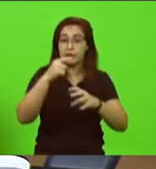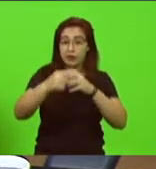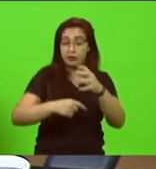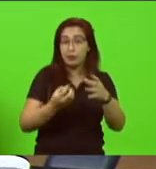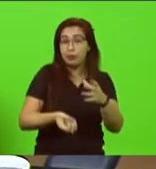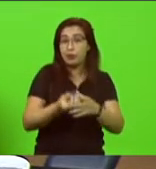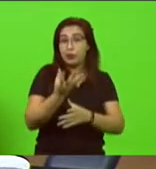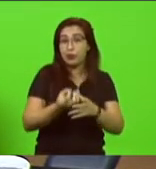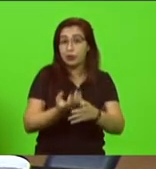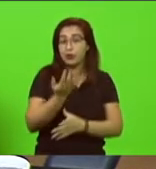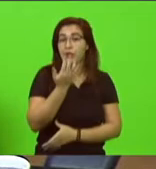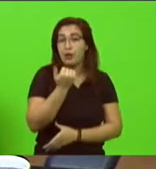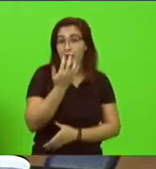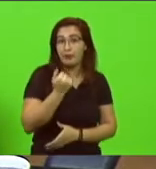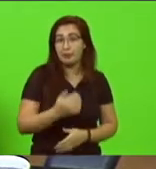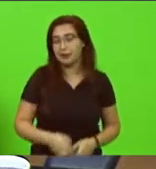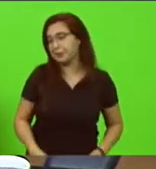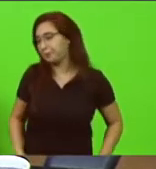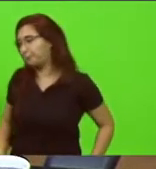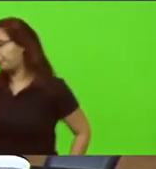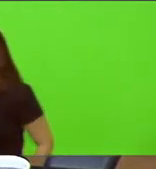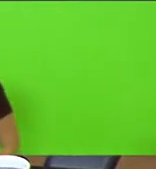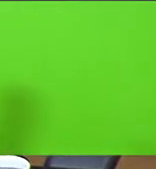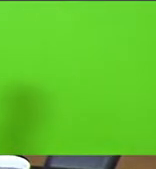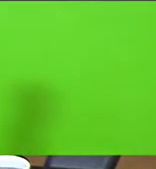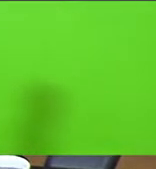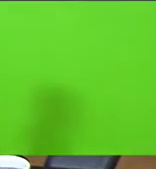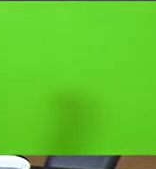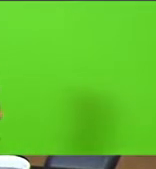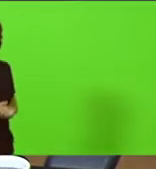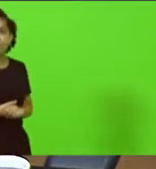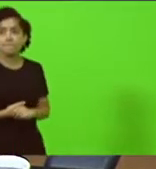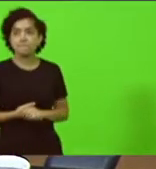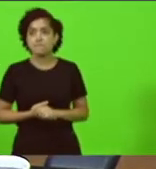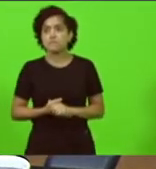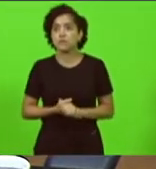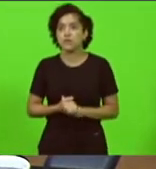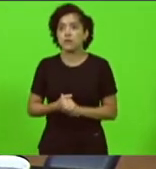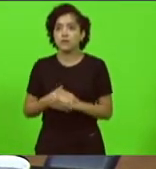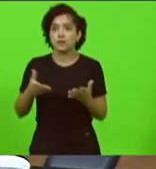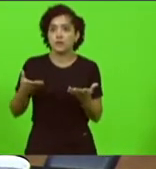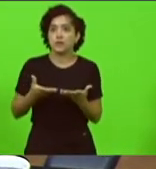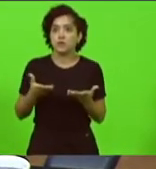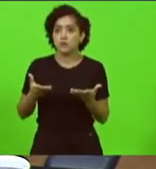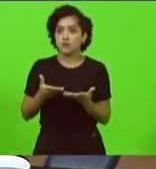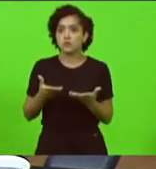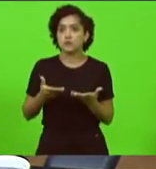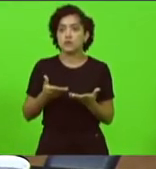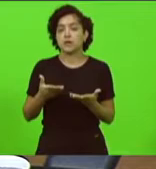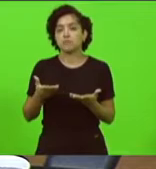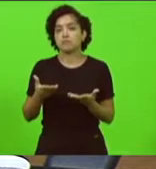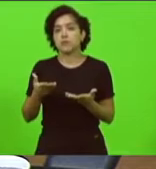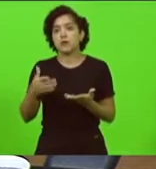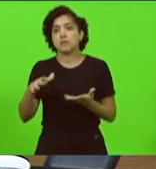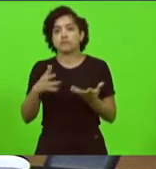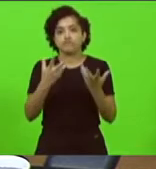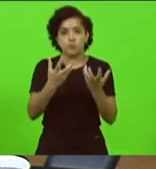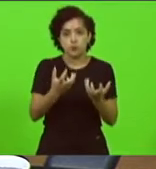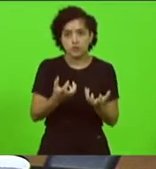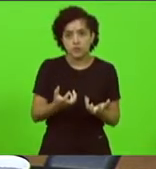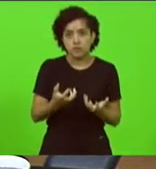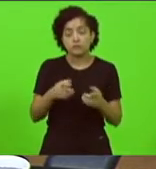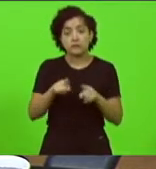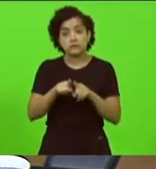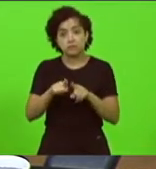e o nosso agricultor está penando e não é só com relação ao socorro para estiagem o próprio corte de